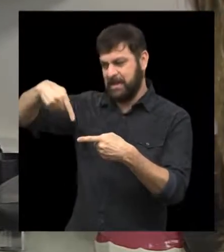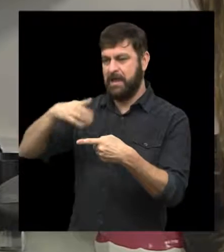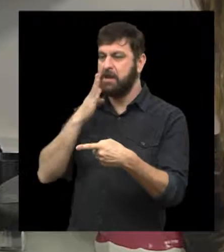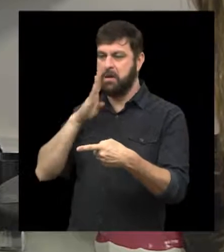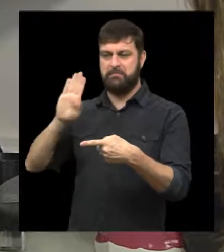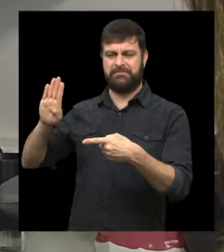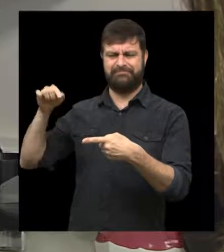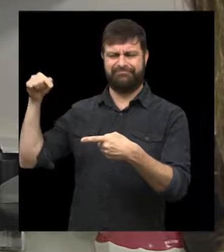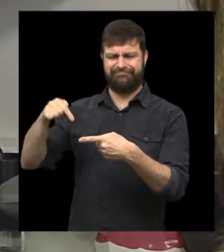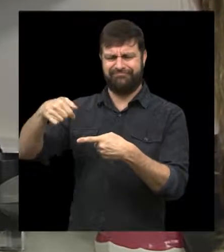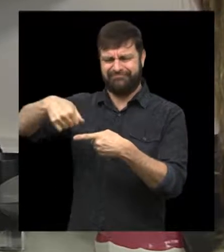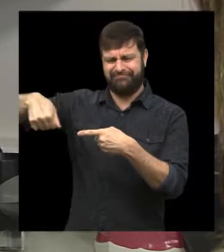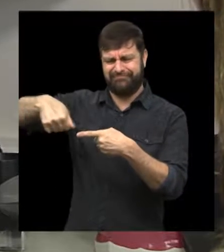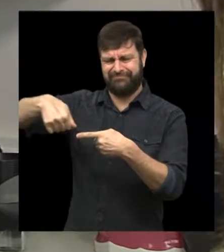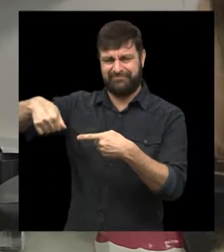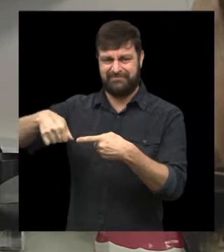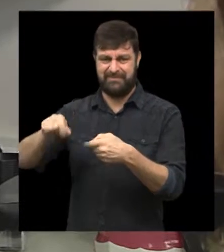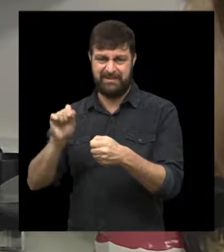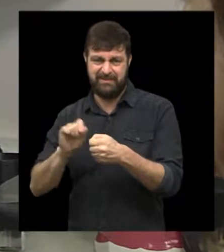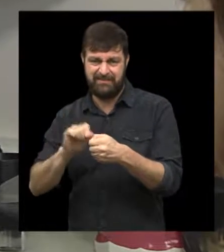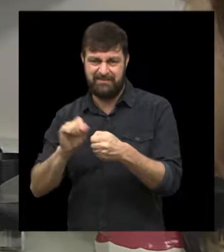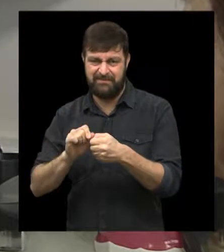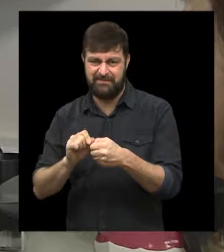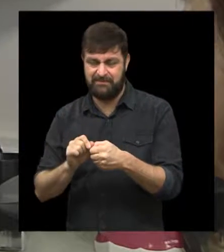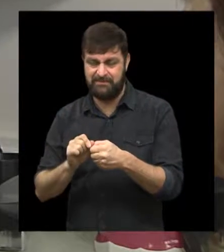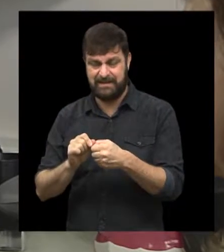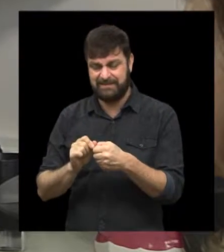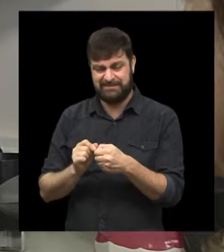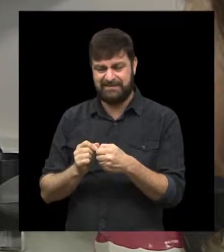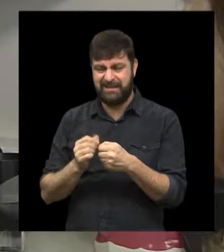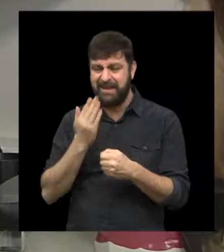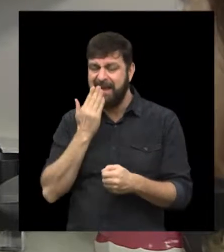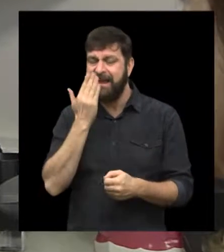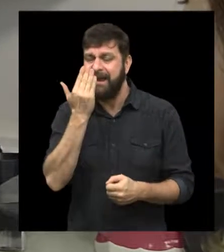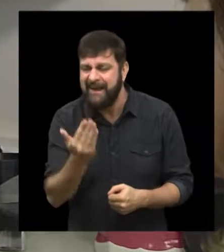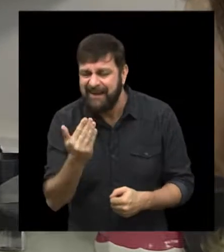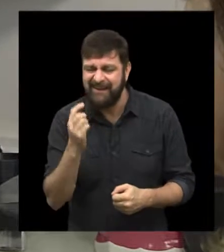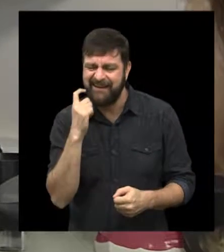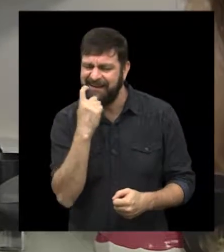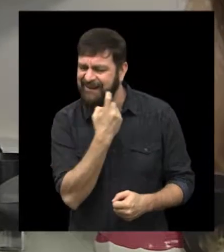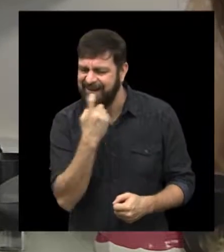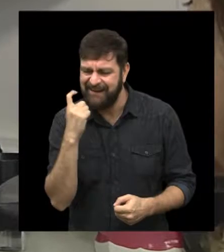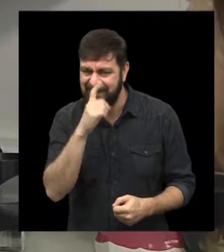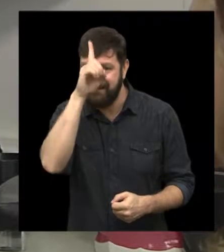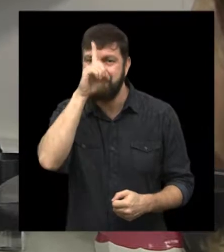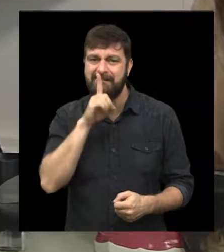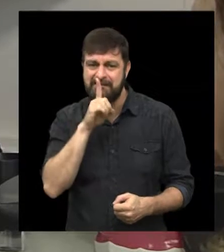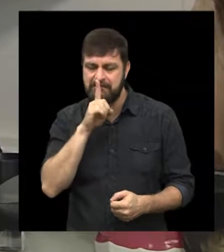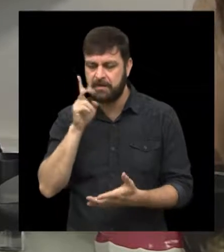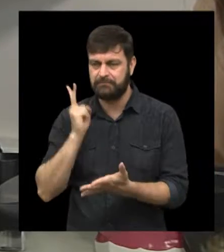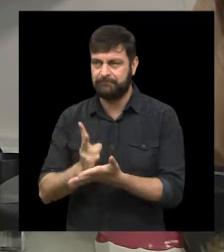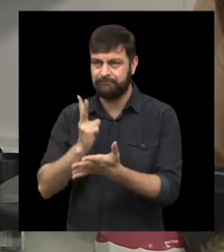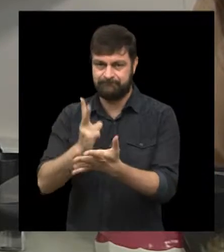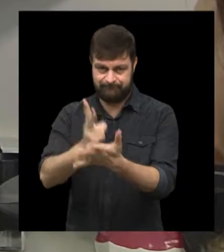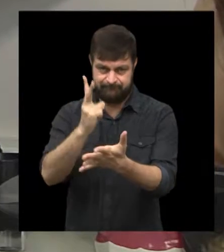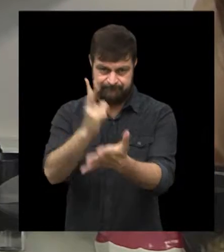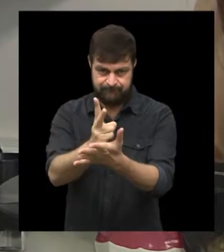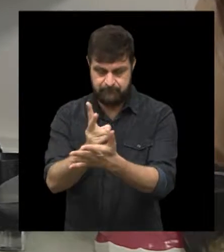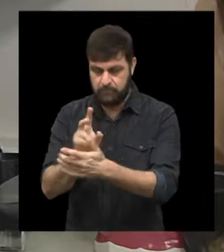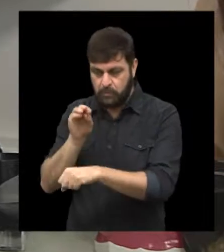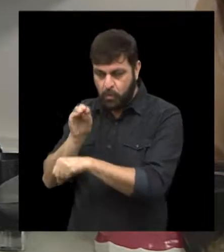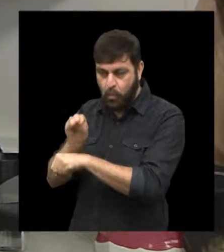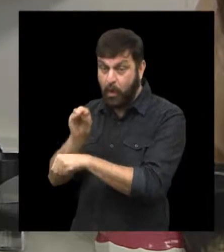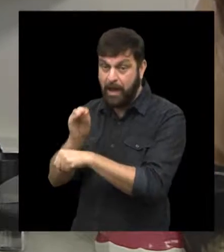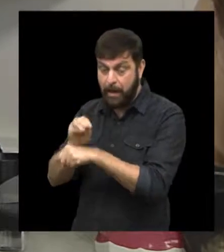que clarenham os dentes, tudo que o creme dental vai conseguir é um efeito na parte externa do dente. Realmente, aquele amarelado mais interno, somente o